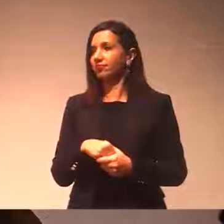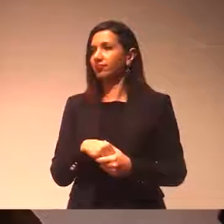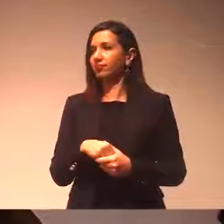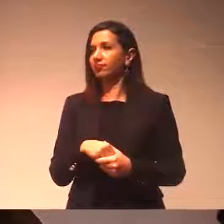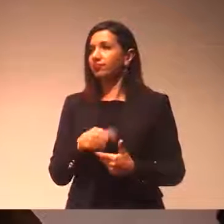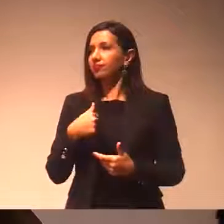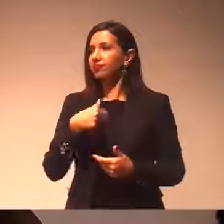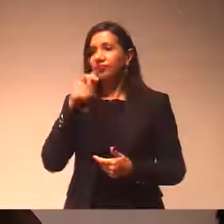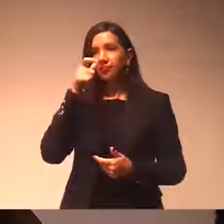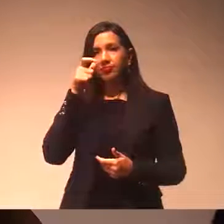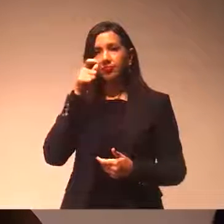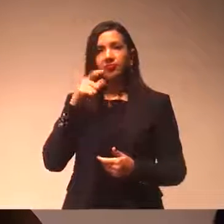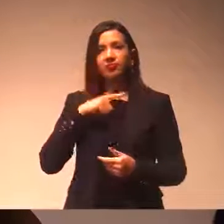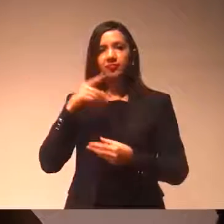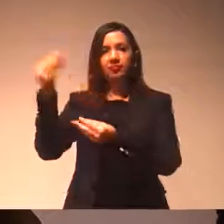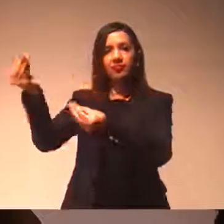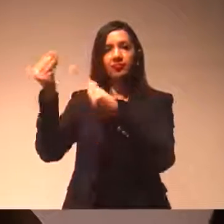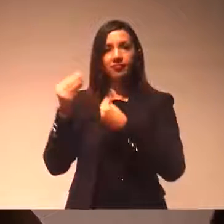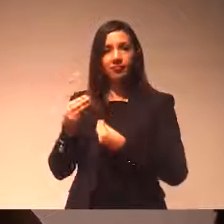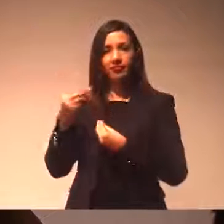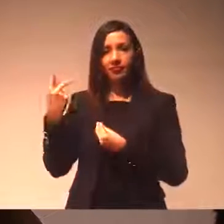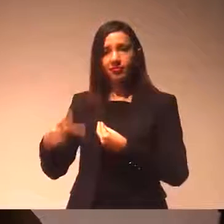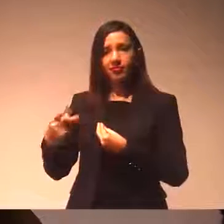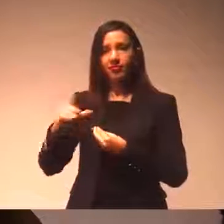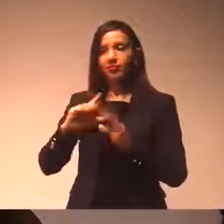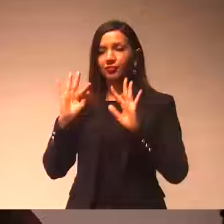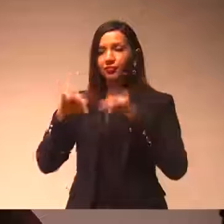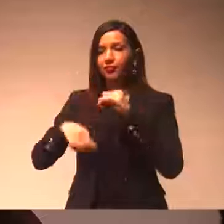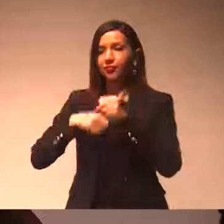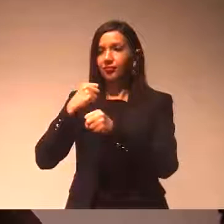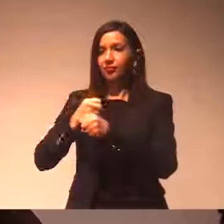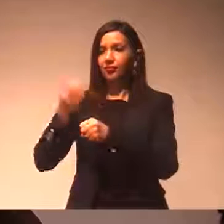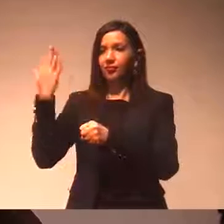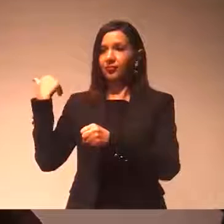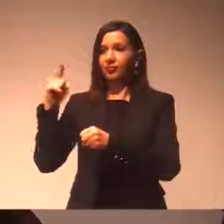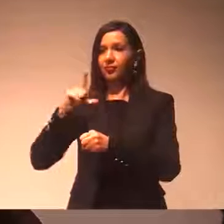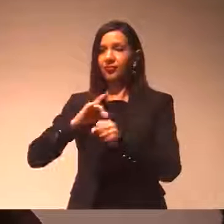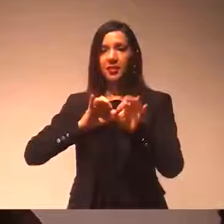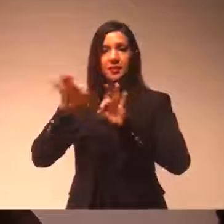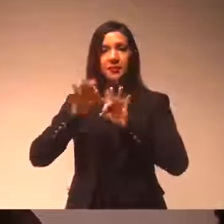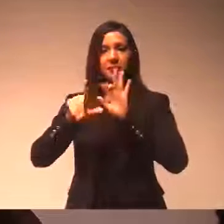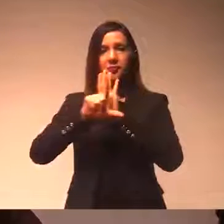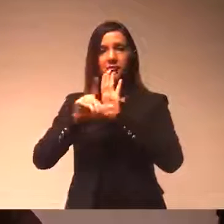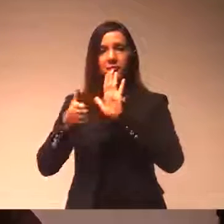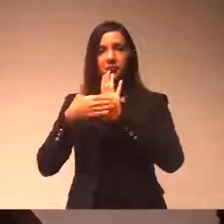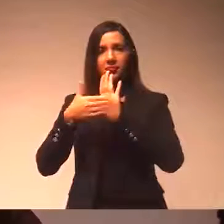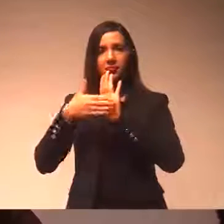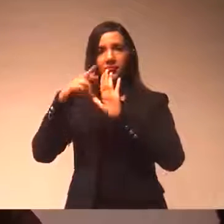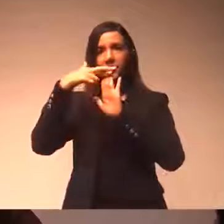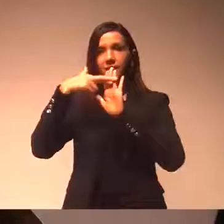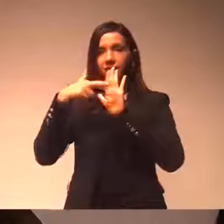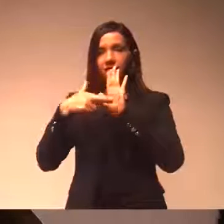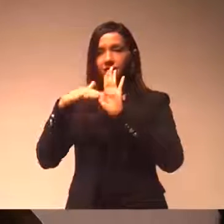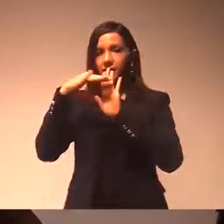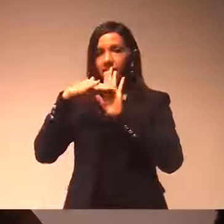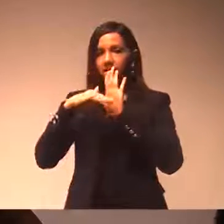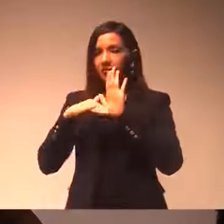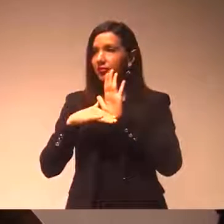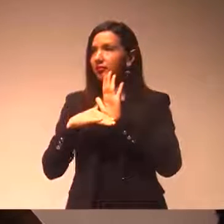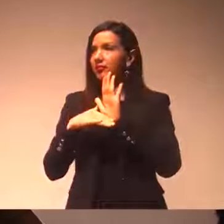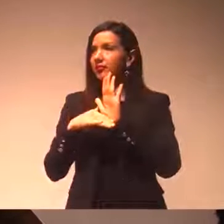Vejamos, foi enviado para essa casa, no final do ano passado, um projeto de lei que tratava de algumas questões relacionadas à